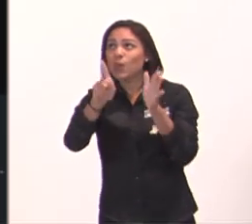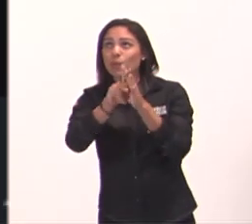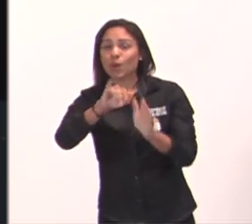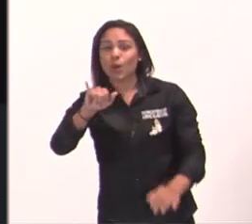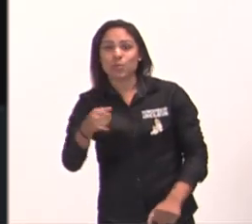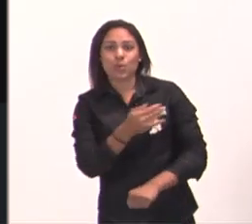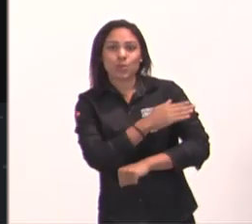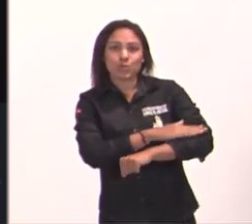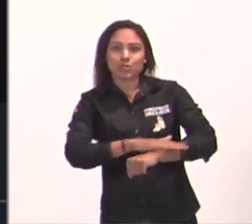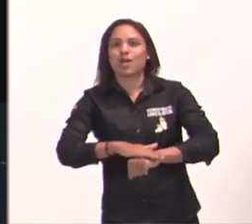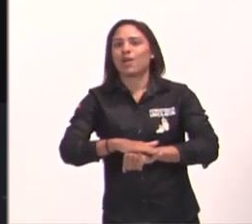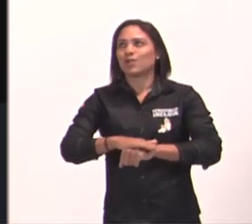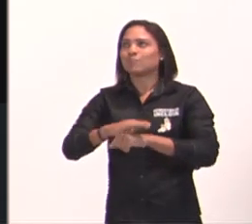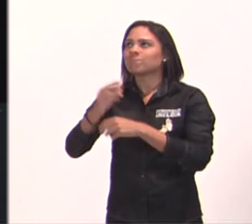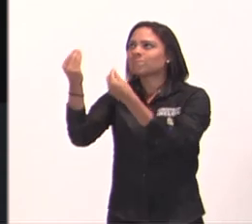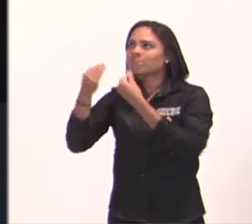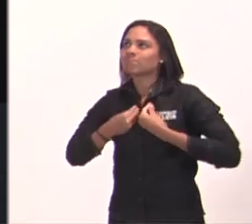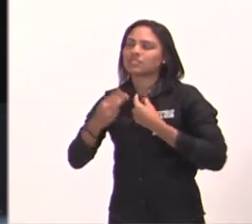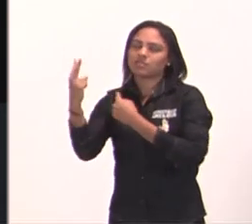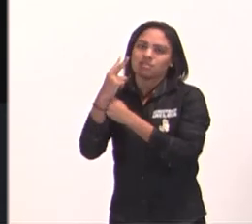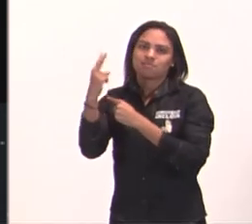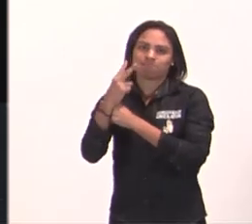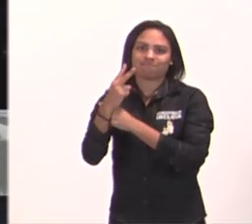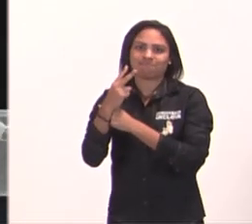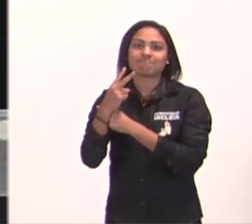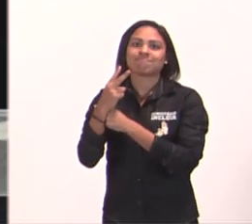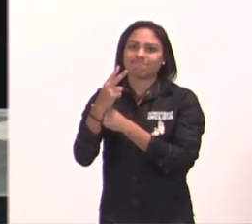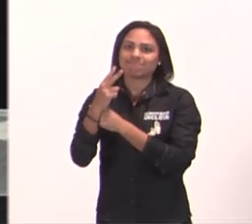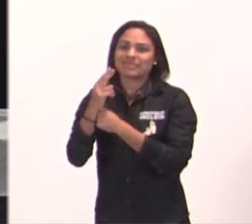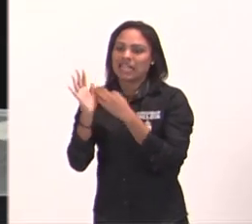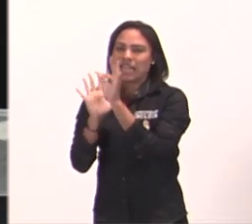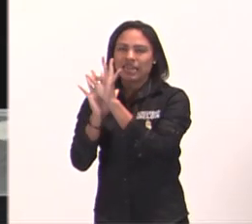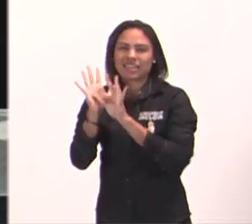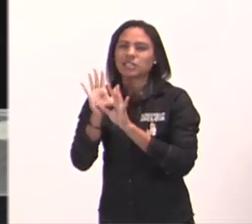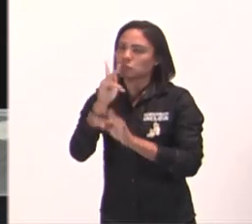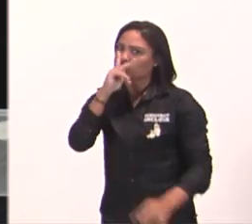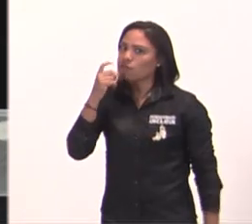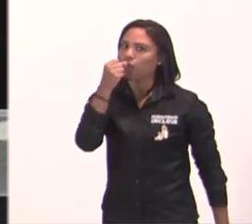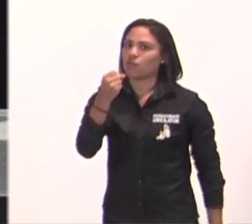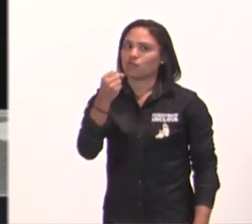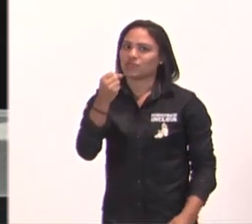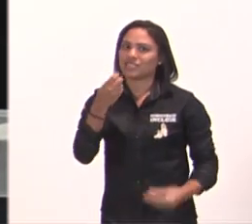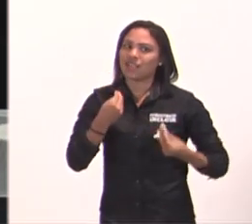segura, que palavra forte, que palavra que nos motiva,